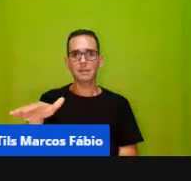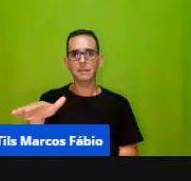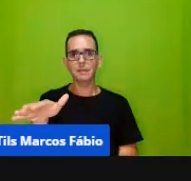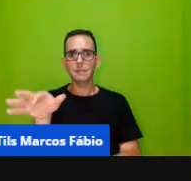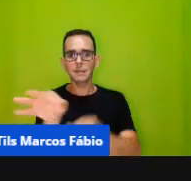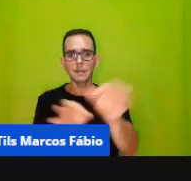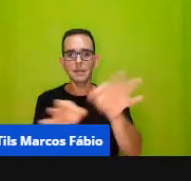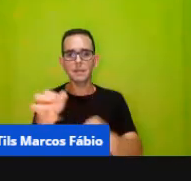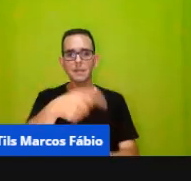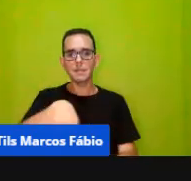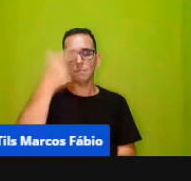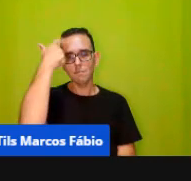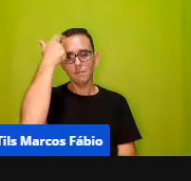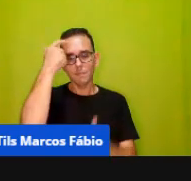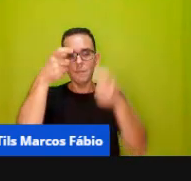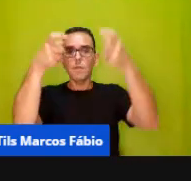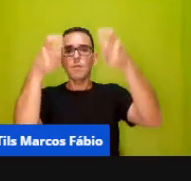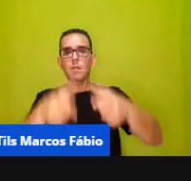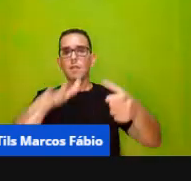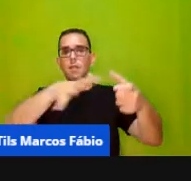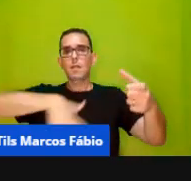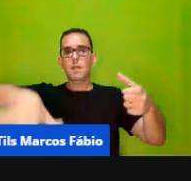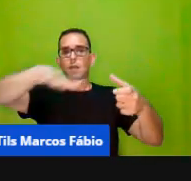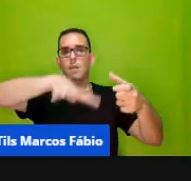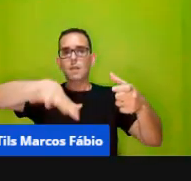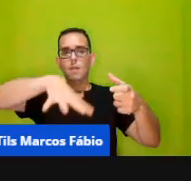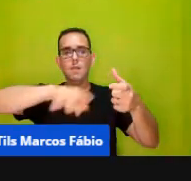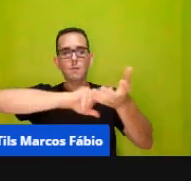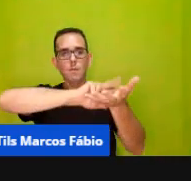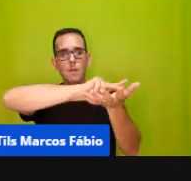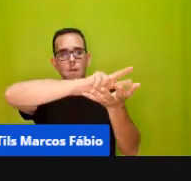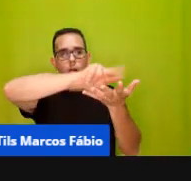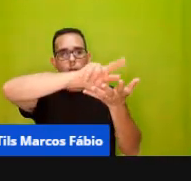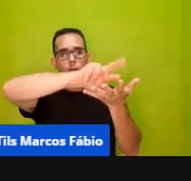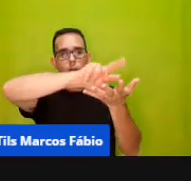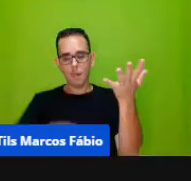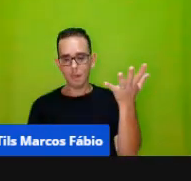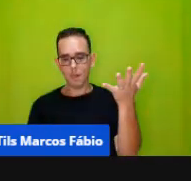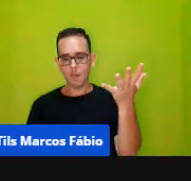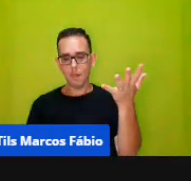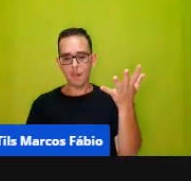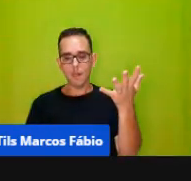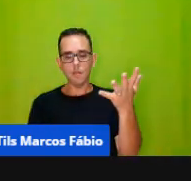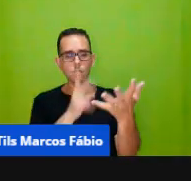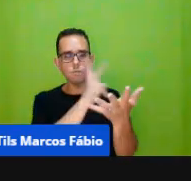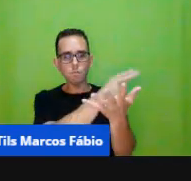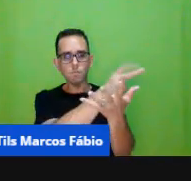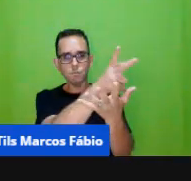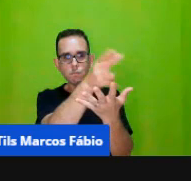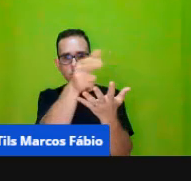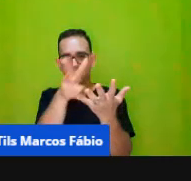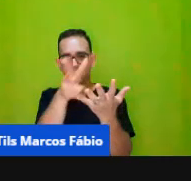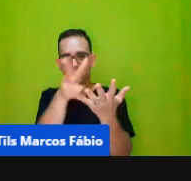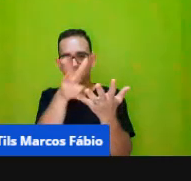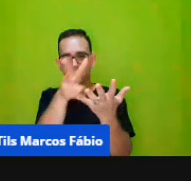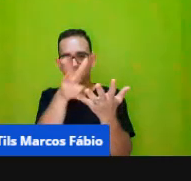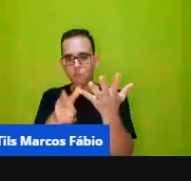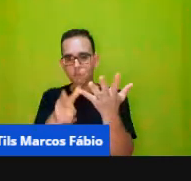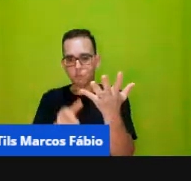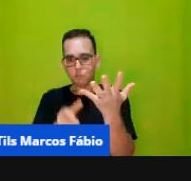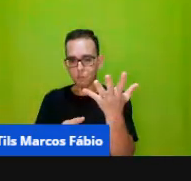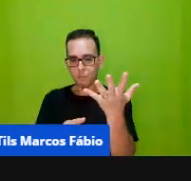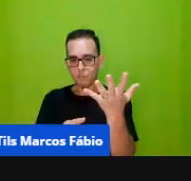essas noções espaciais com essa seriação com essa sequência certo pessoal bom foi